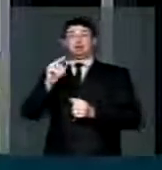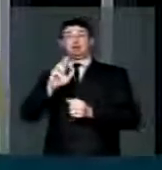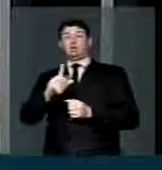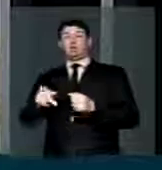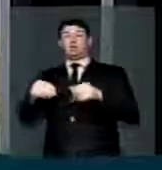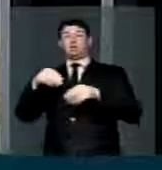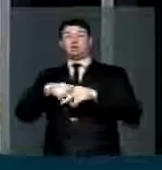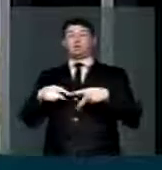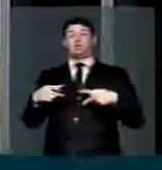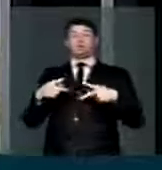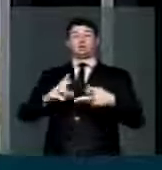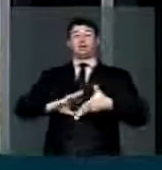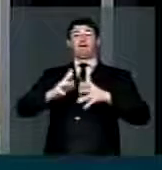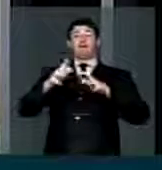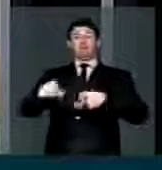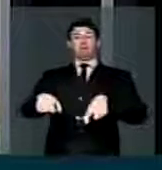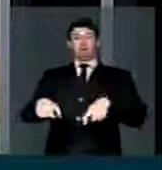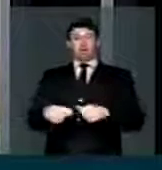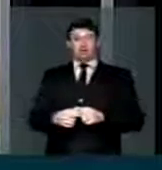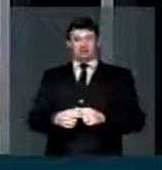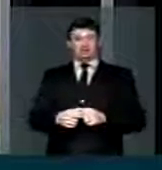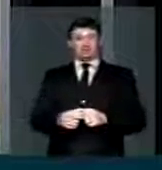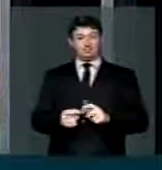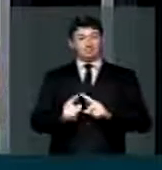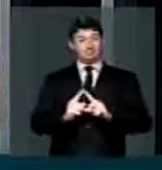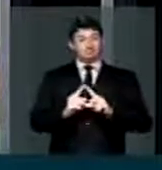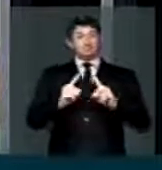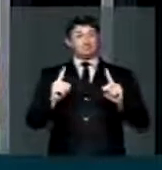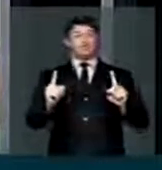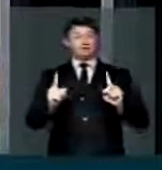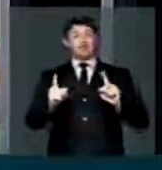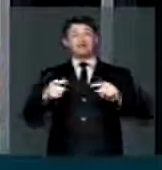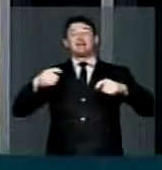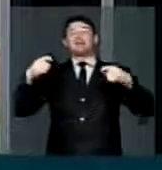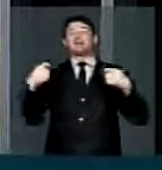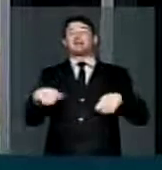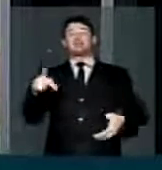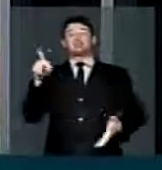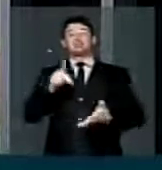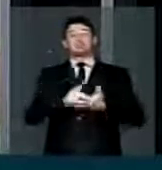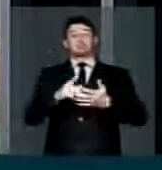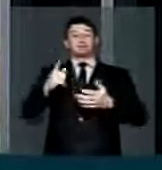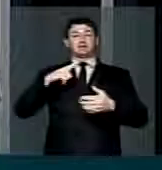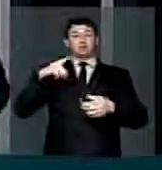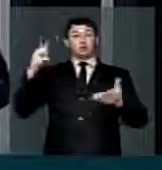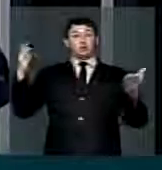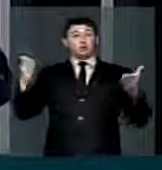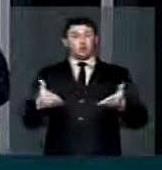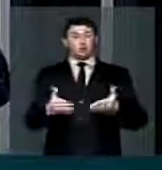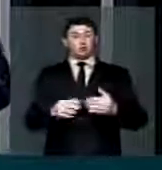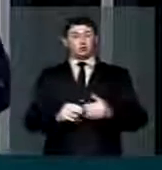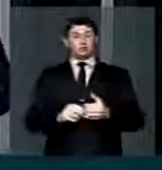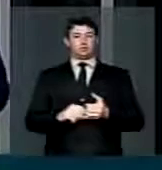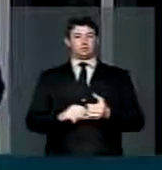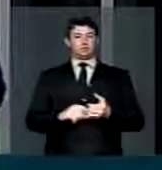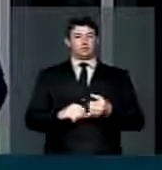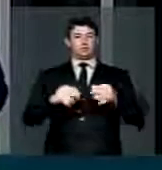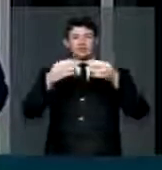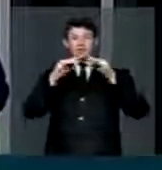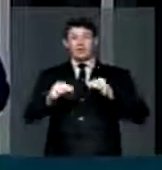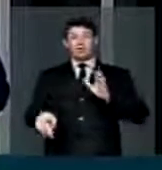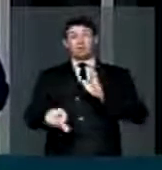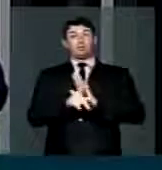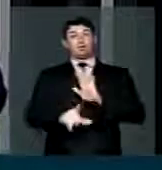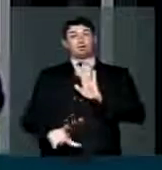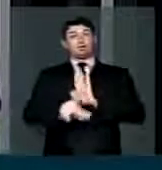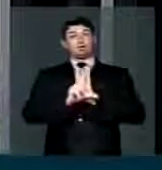programa de reforma agrária mas dentro daquela necessidade que estão elencadas hoje num detalhamento da